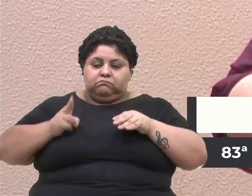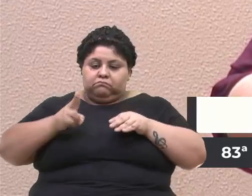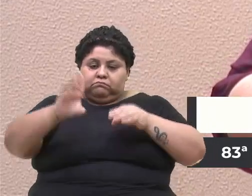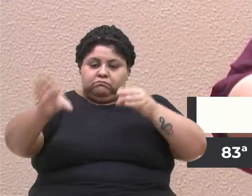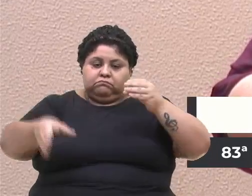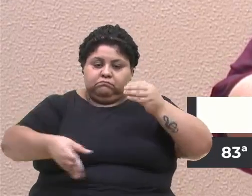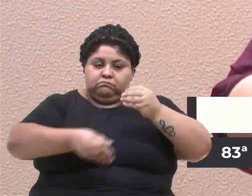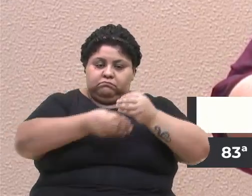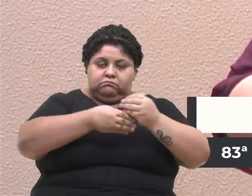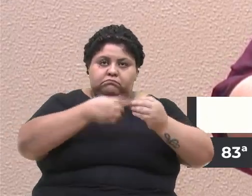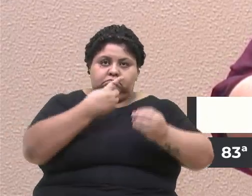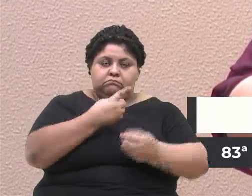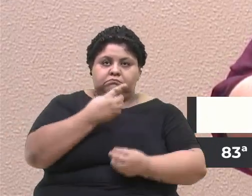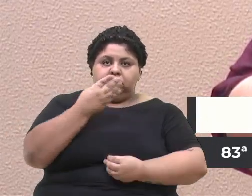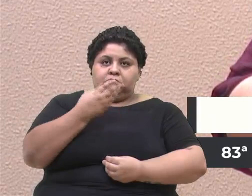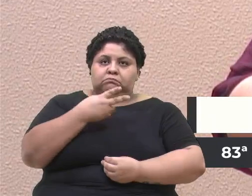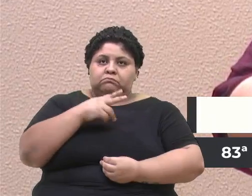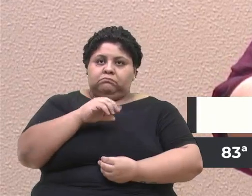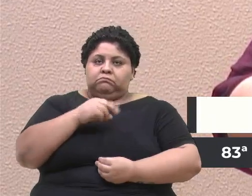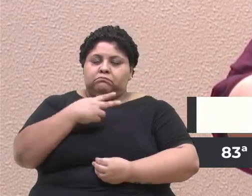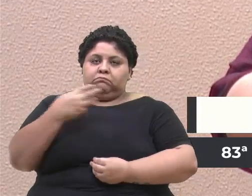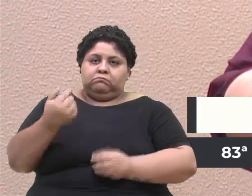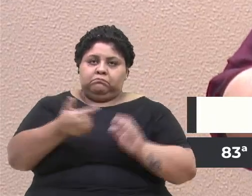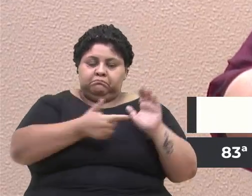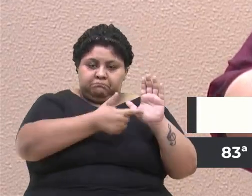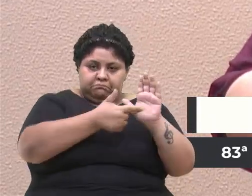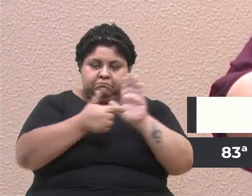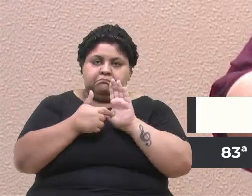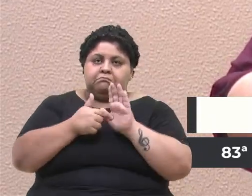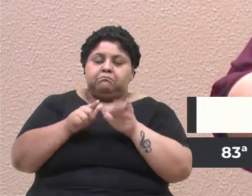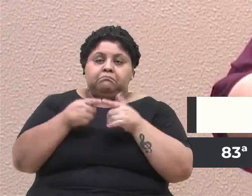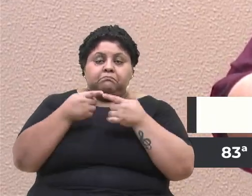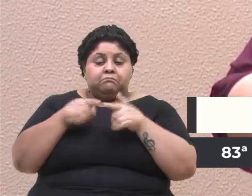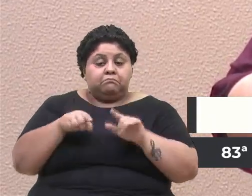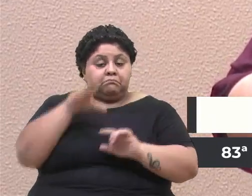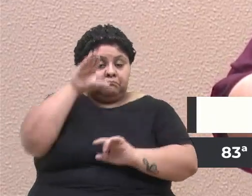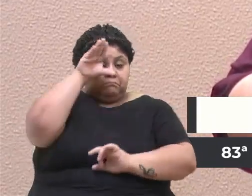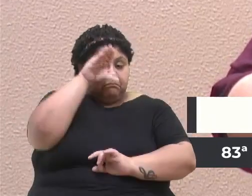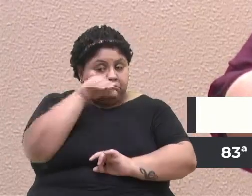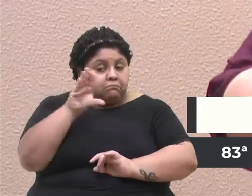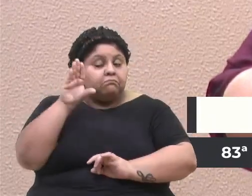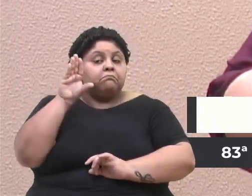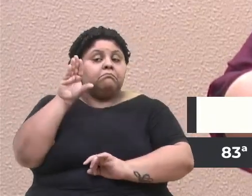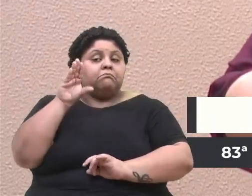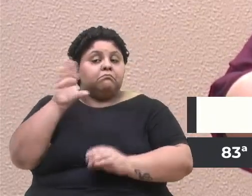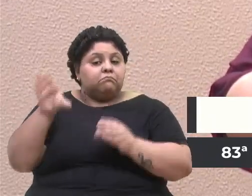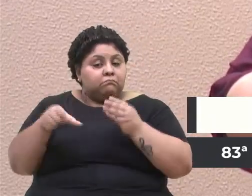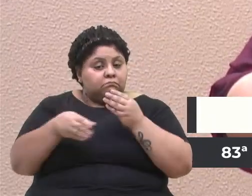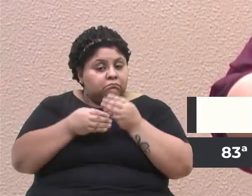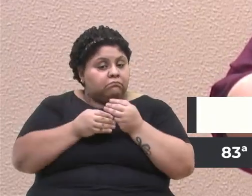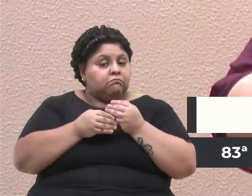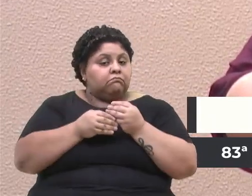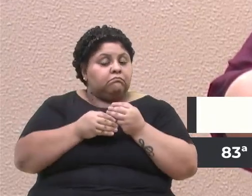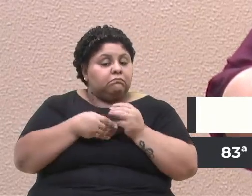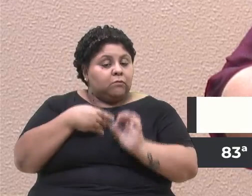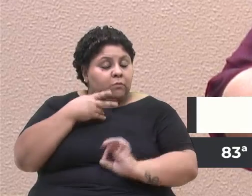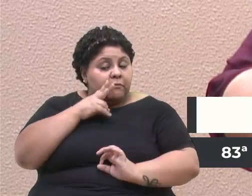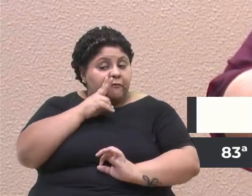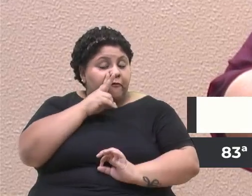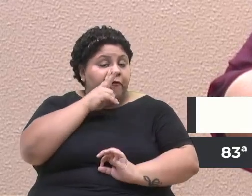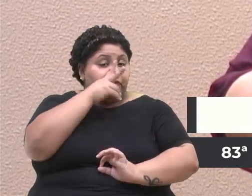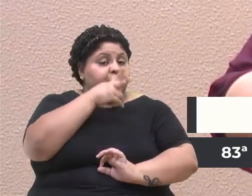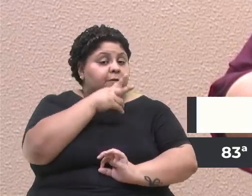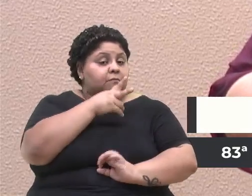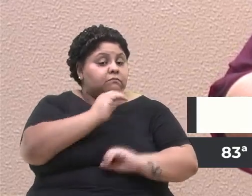barra 2023 apresentada. Porém, observou-se que a mesma vislumbra potencial para produzir